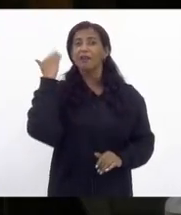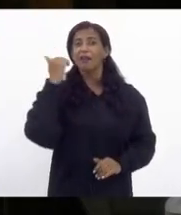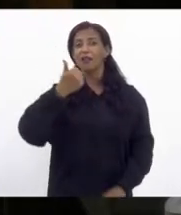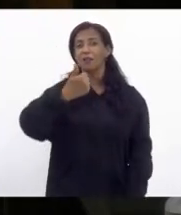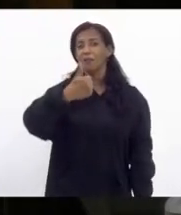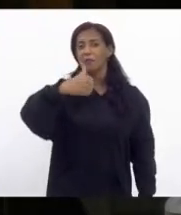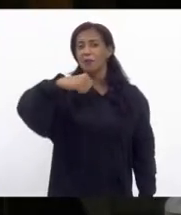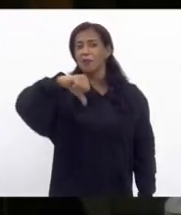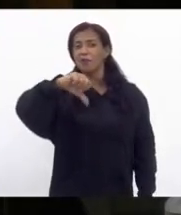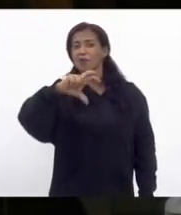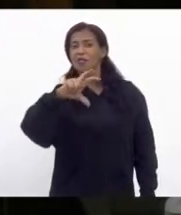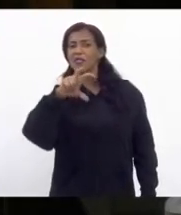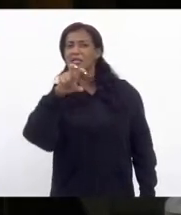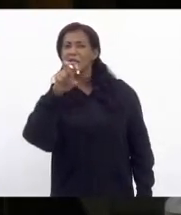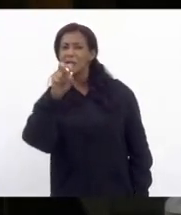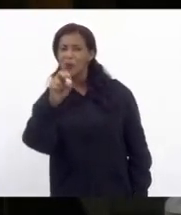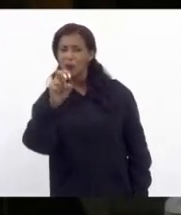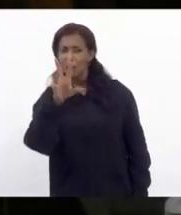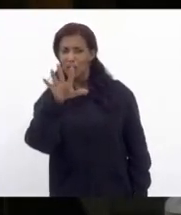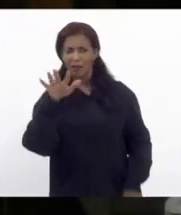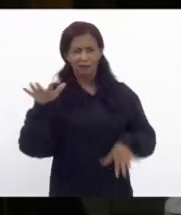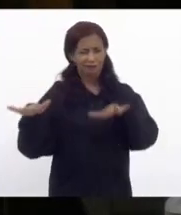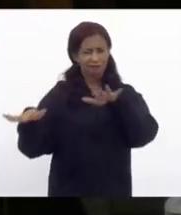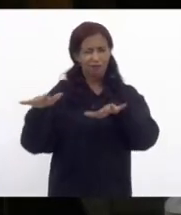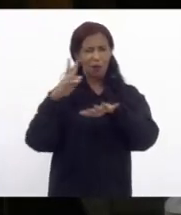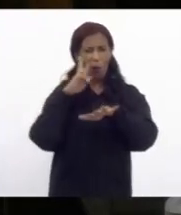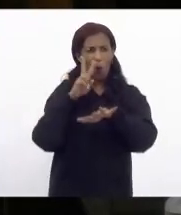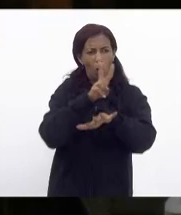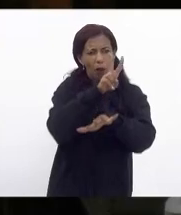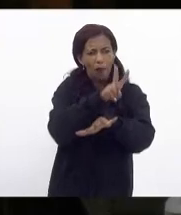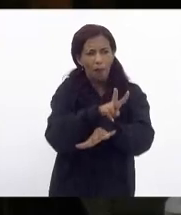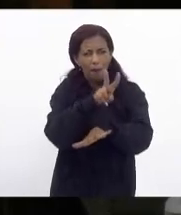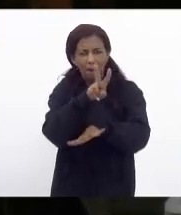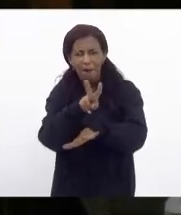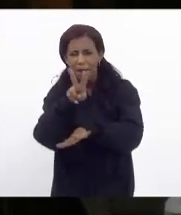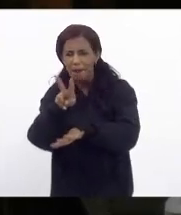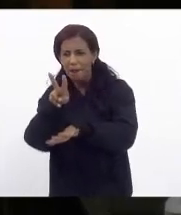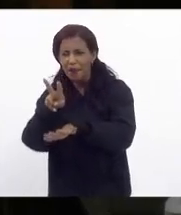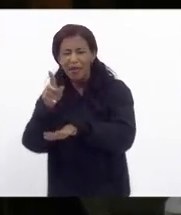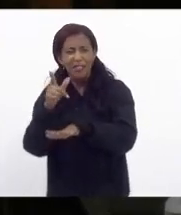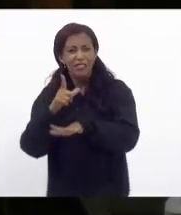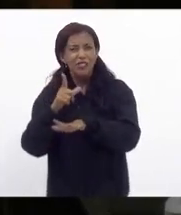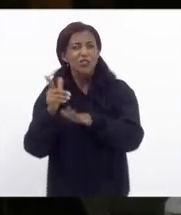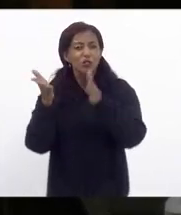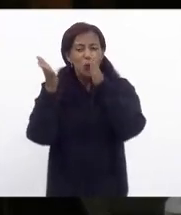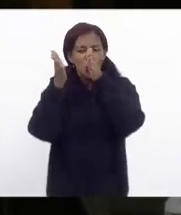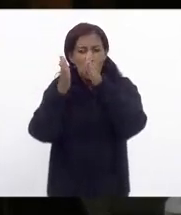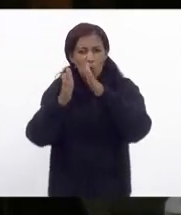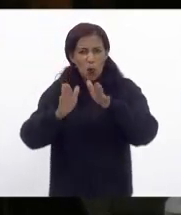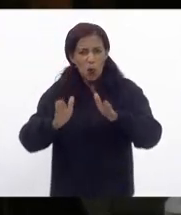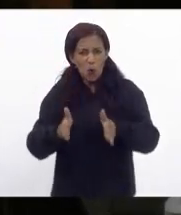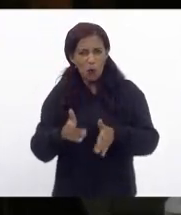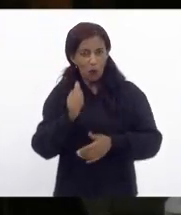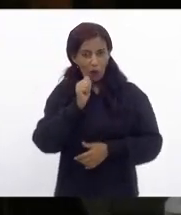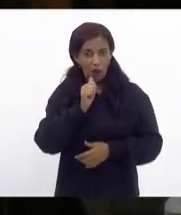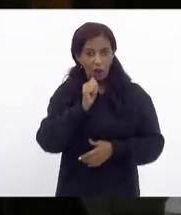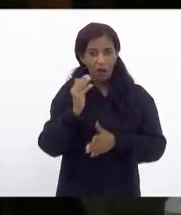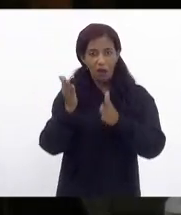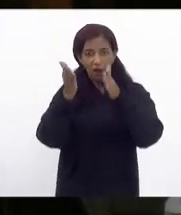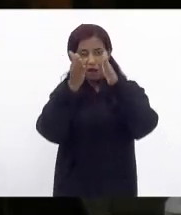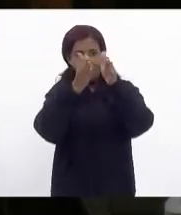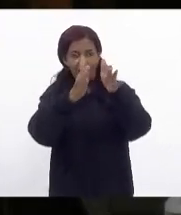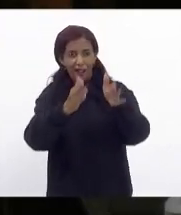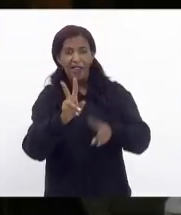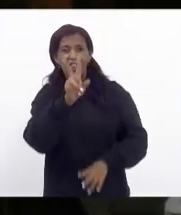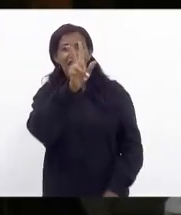a todo mundo a maioria que você olha tinha o corpo na década de 50 que tem